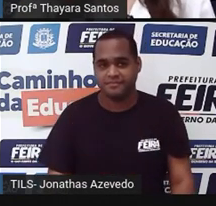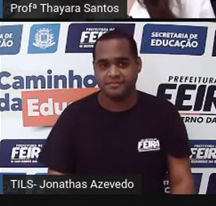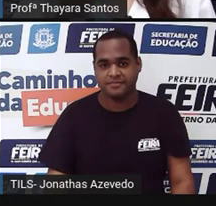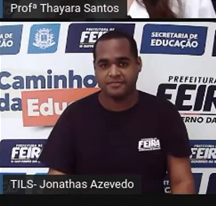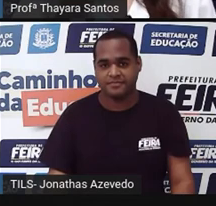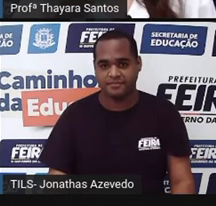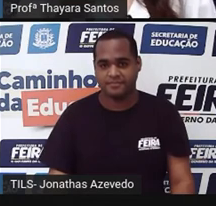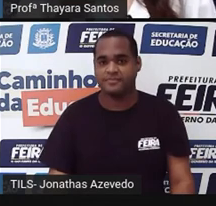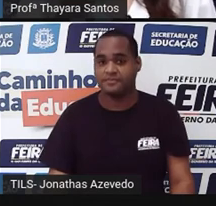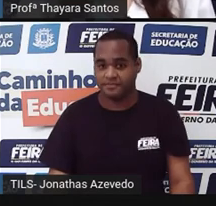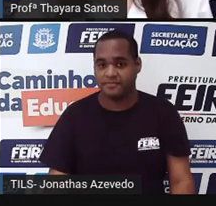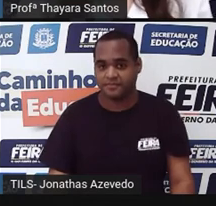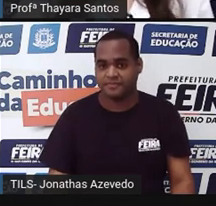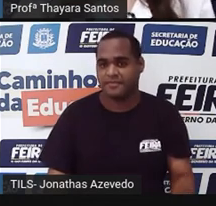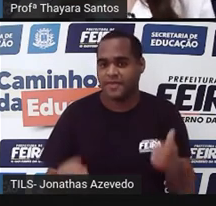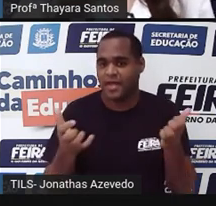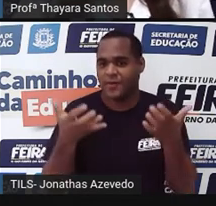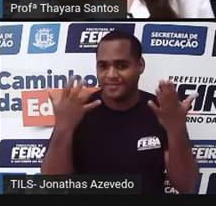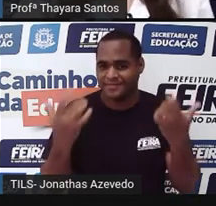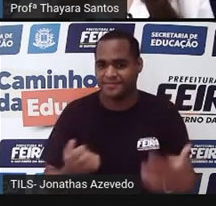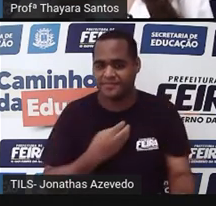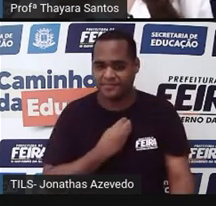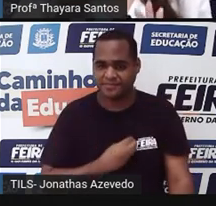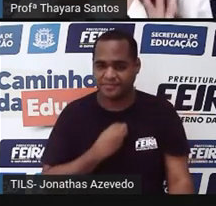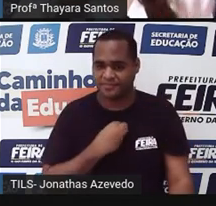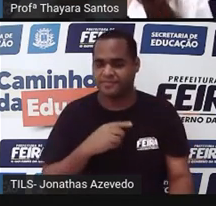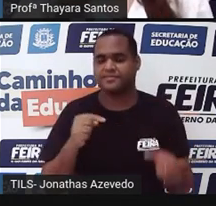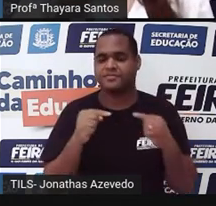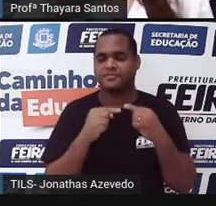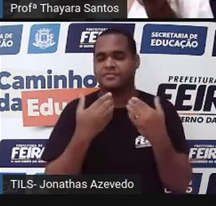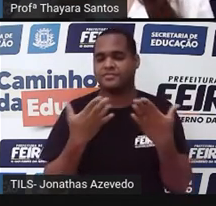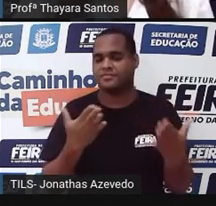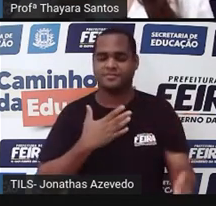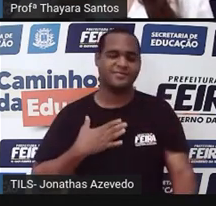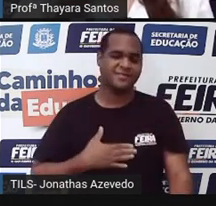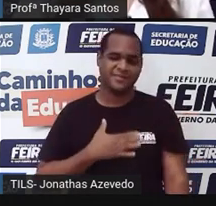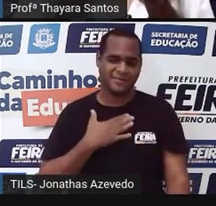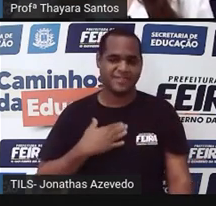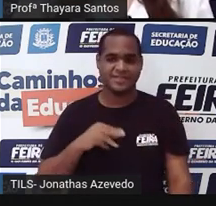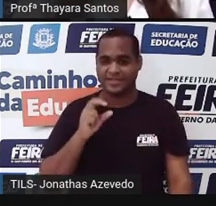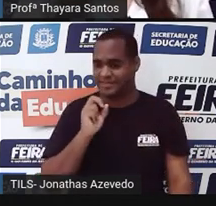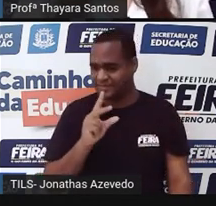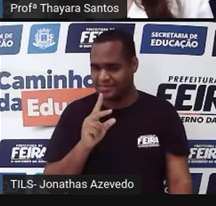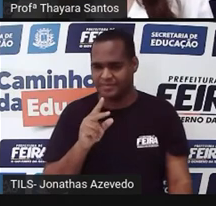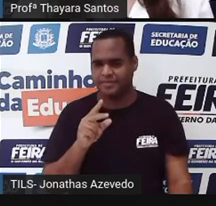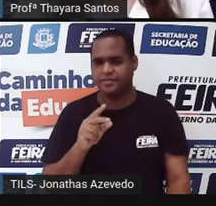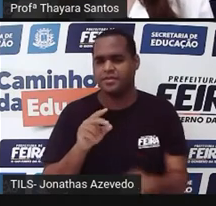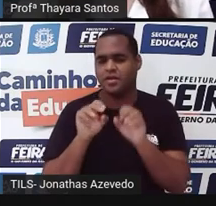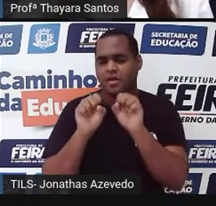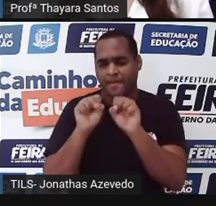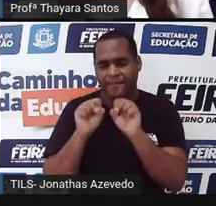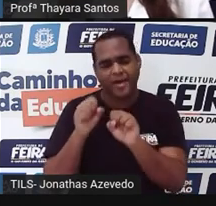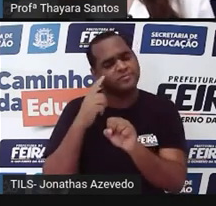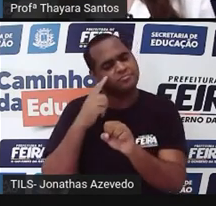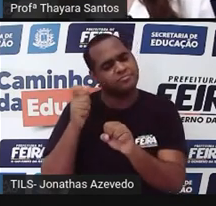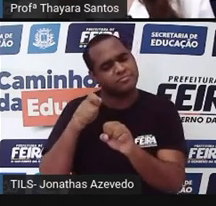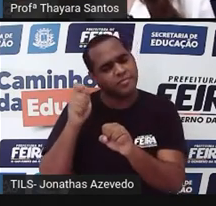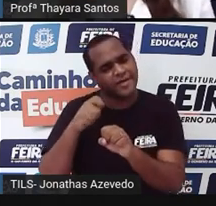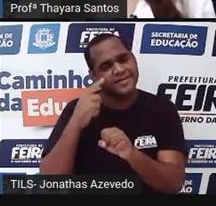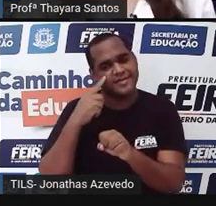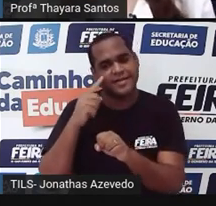Agora sim, a gente vai para a nossa atividade, que eu sei que é a hora que vocês mais gostam indo ao outro lado. Vocês podem acessar essa atividade